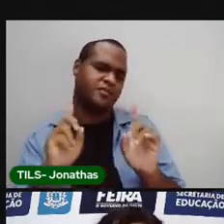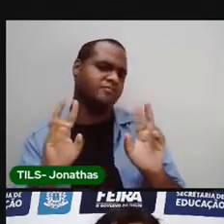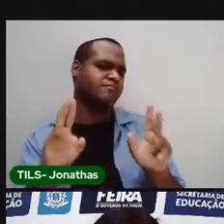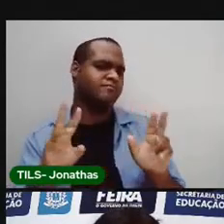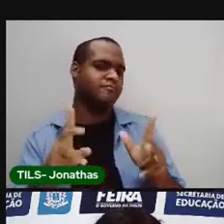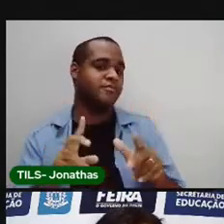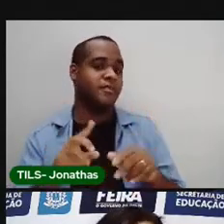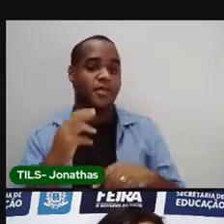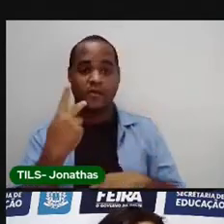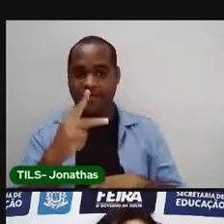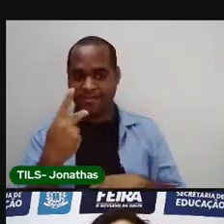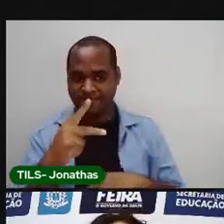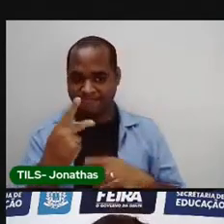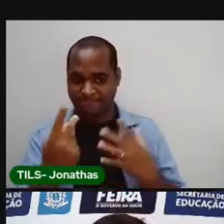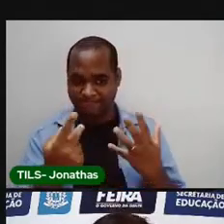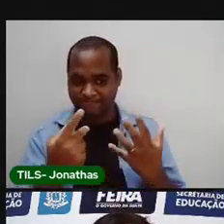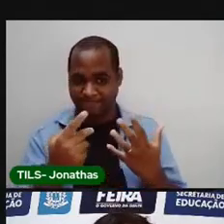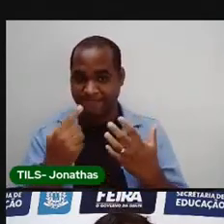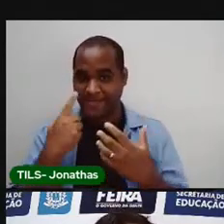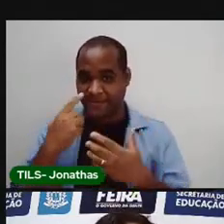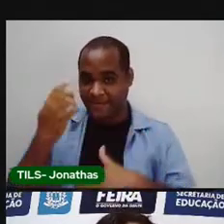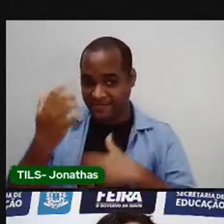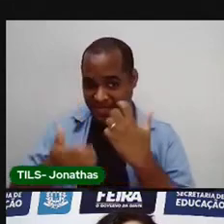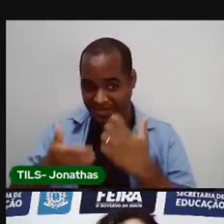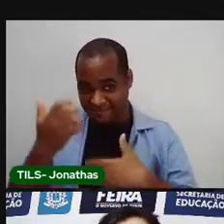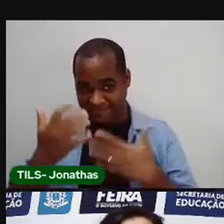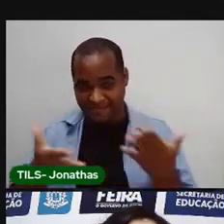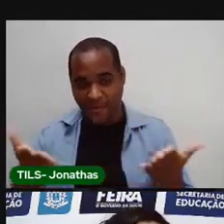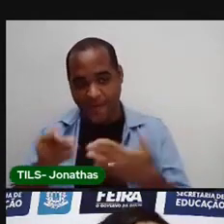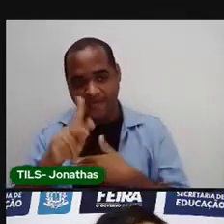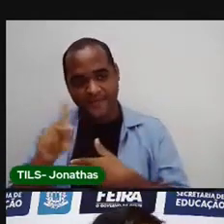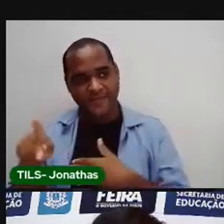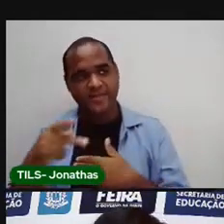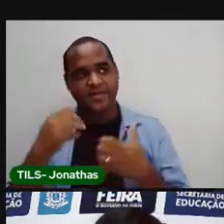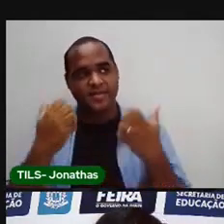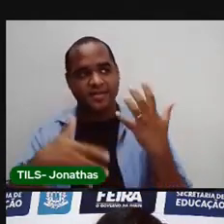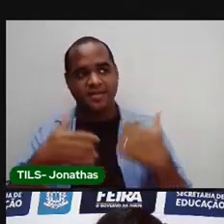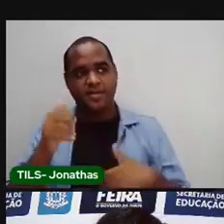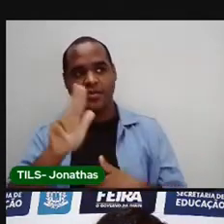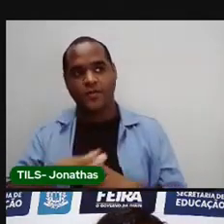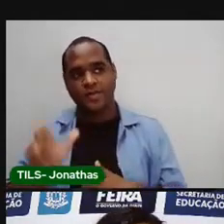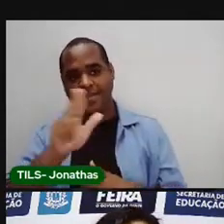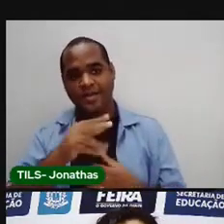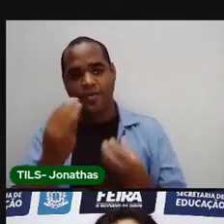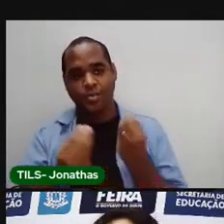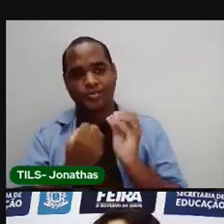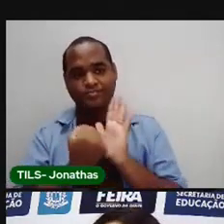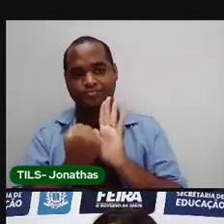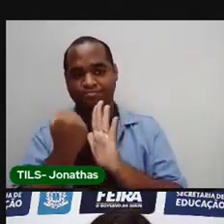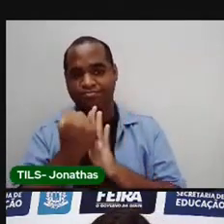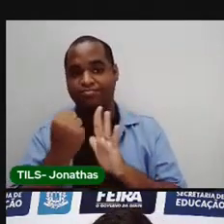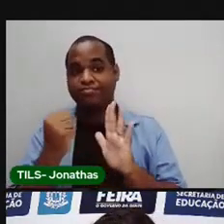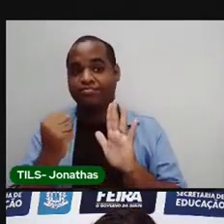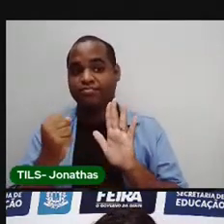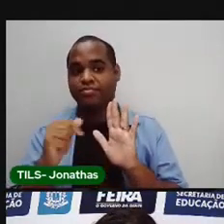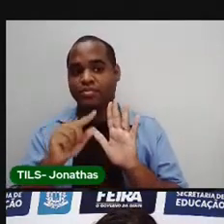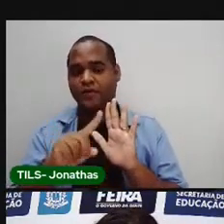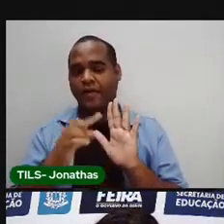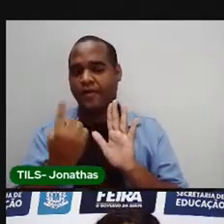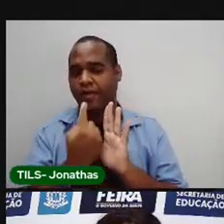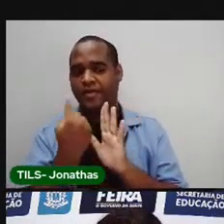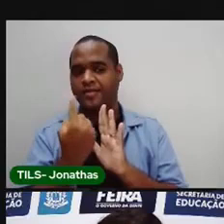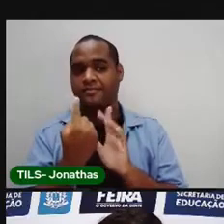isso. Na sua atividade. Que a prova vai explicar agora. A gente vai usar essa certidão. Mas você não vai usar